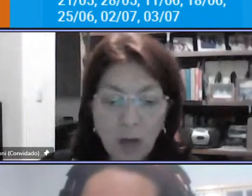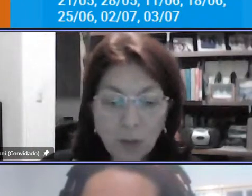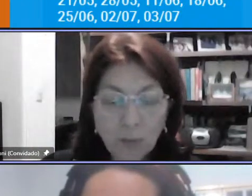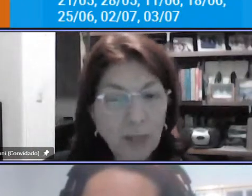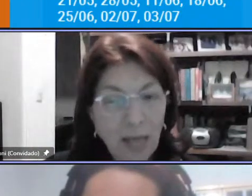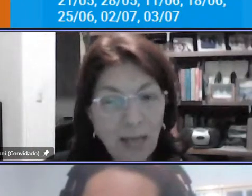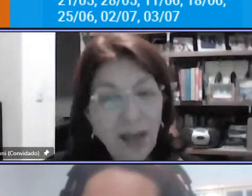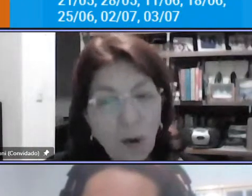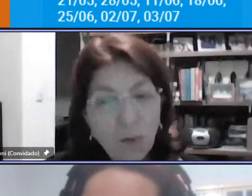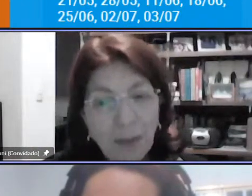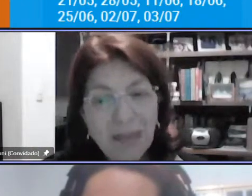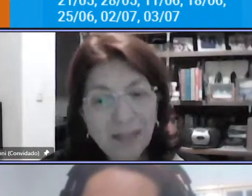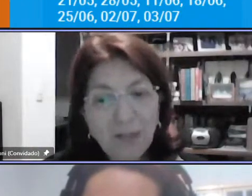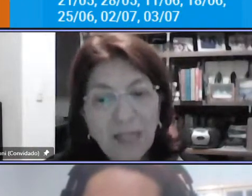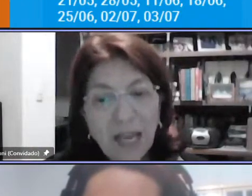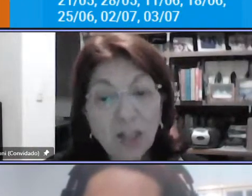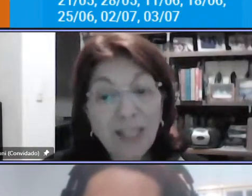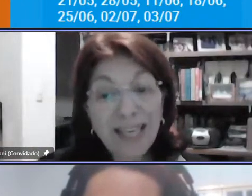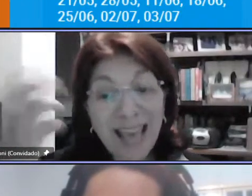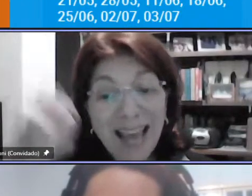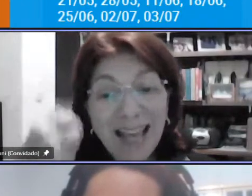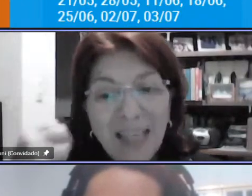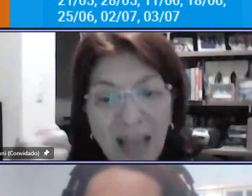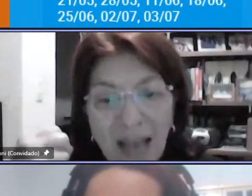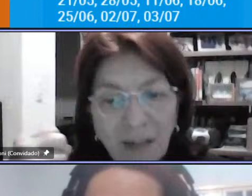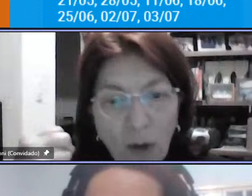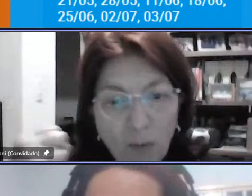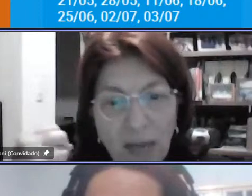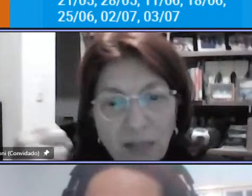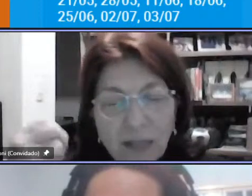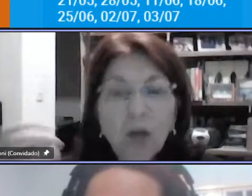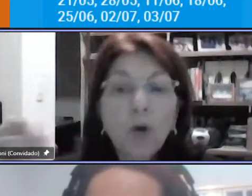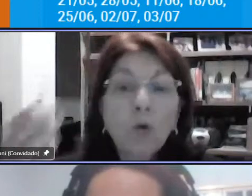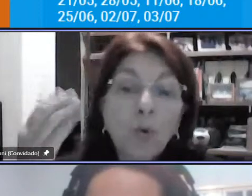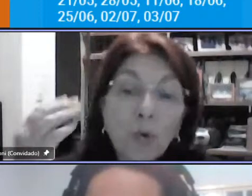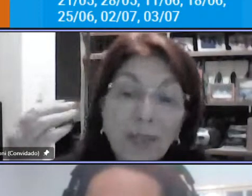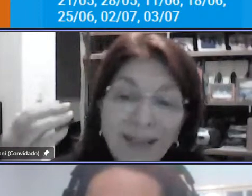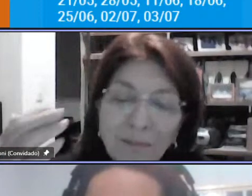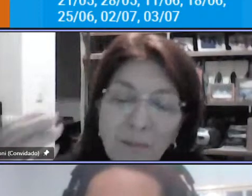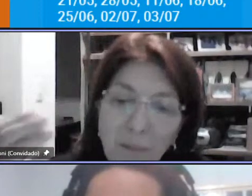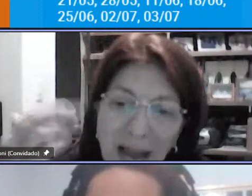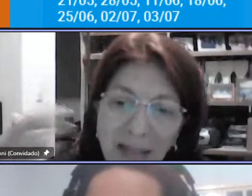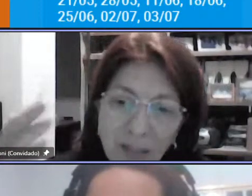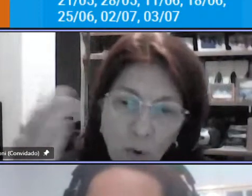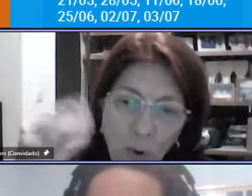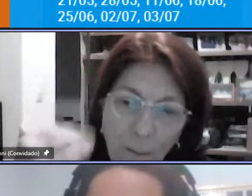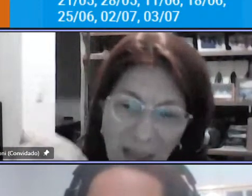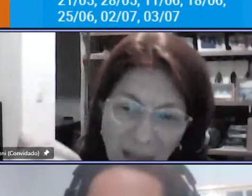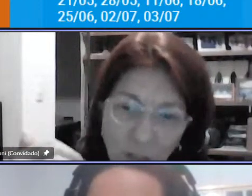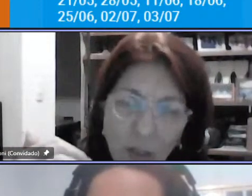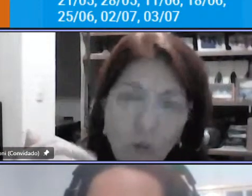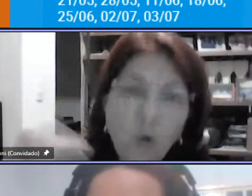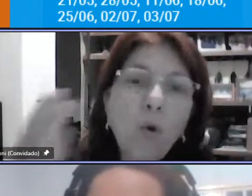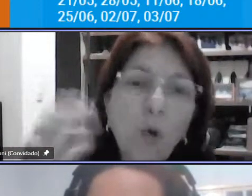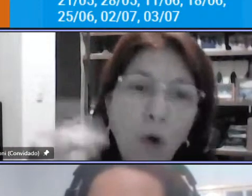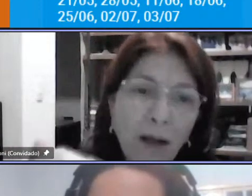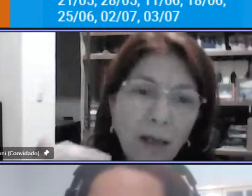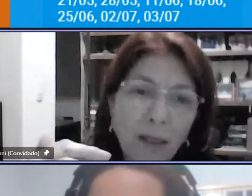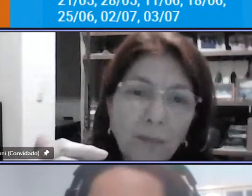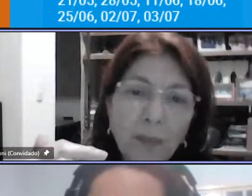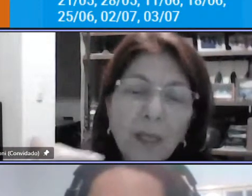de transporte porque ele é o mais evidente e ele é talvez o que mais compete